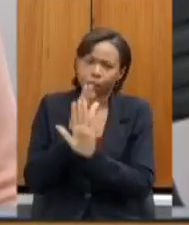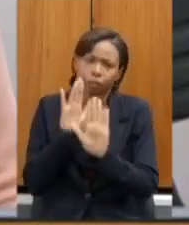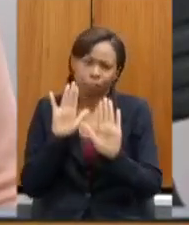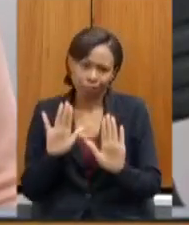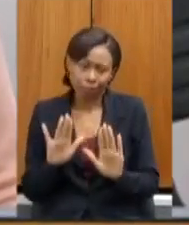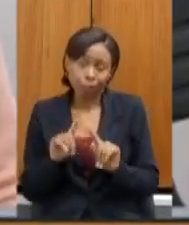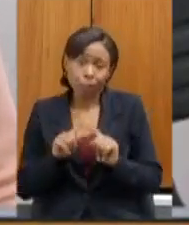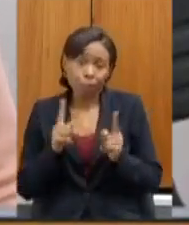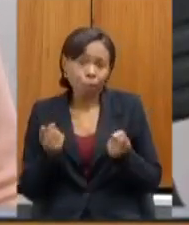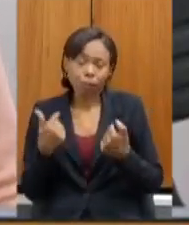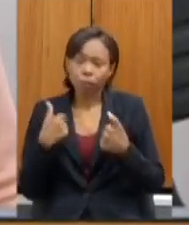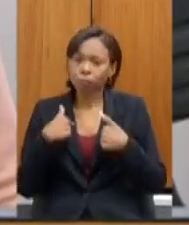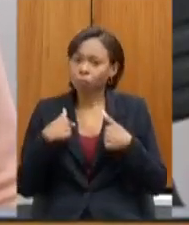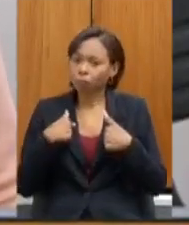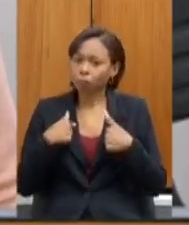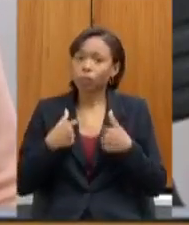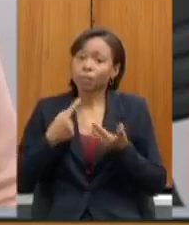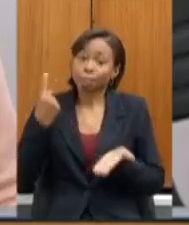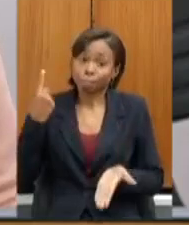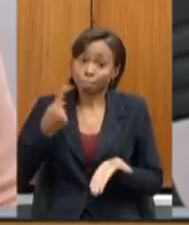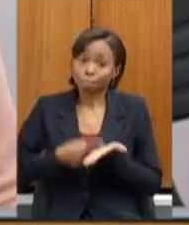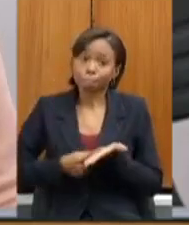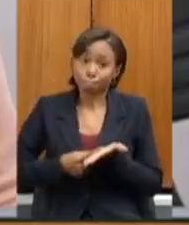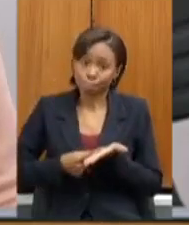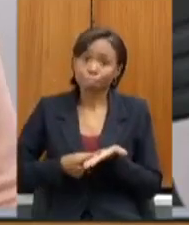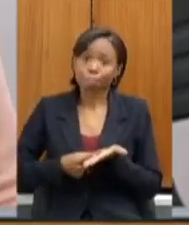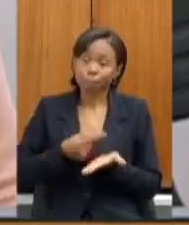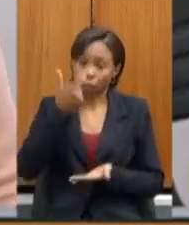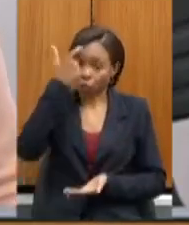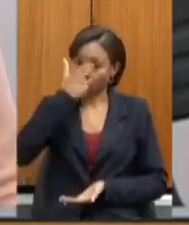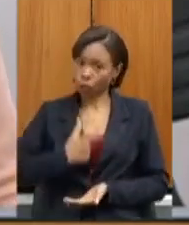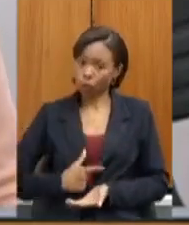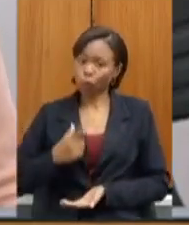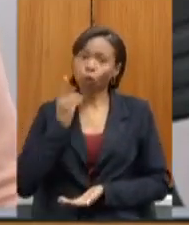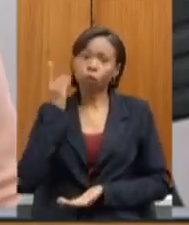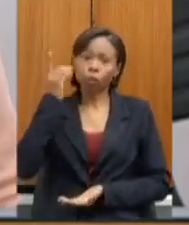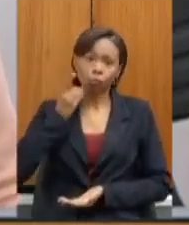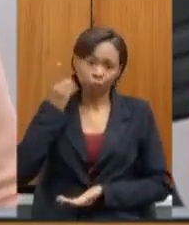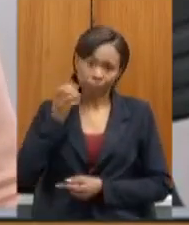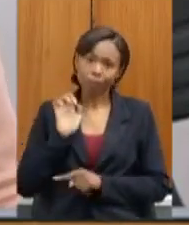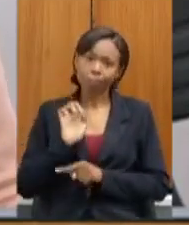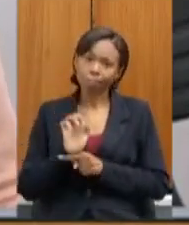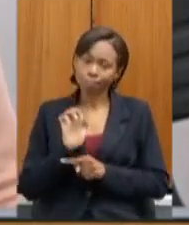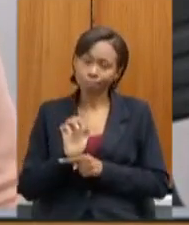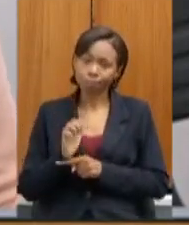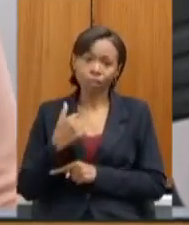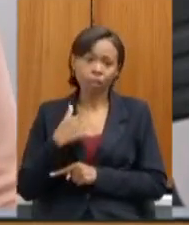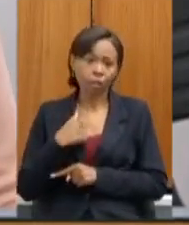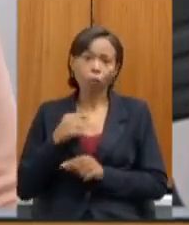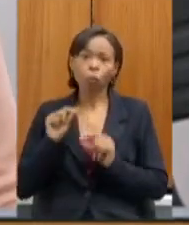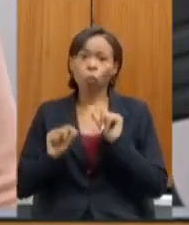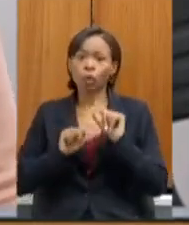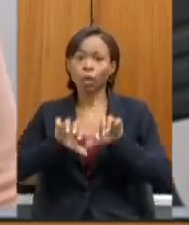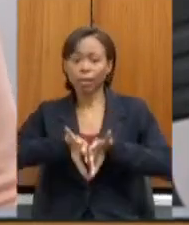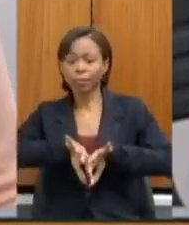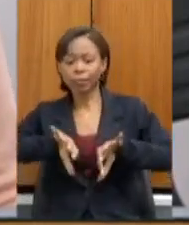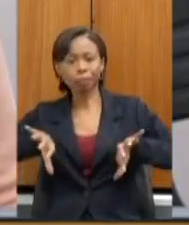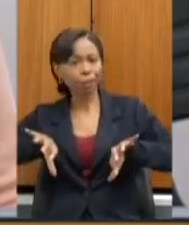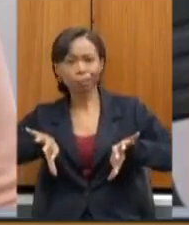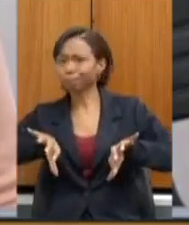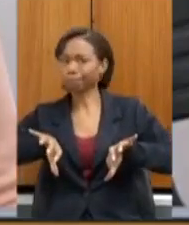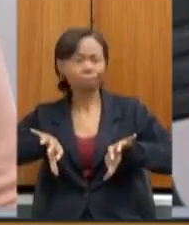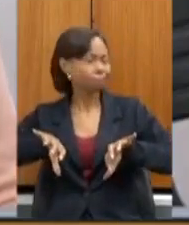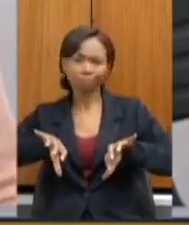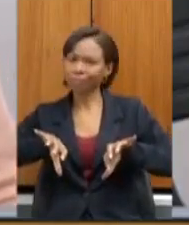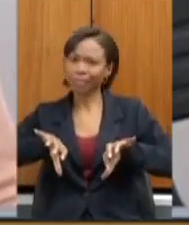por dever de compromisso como deputada estadual é fazer essa polarização do qual nós